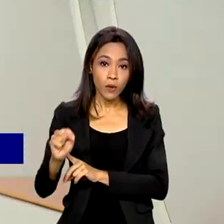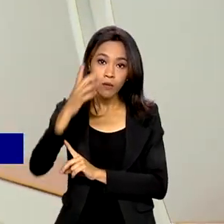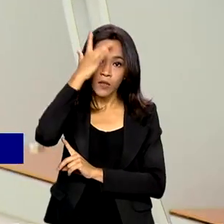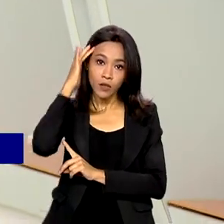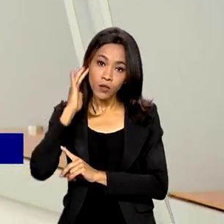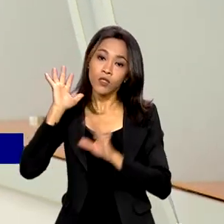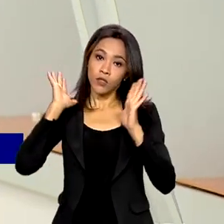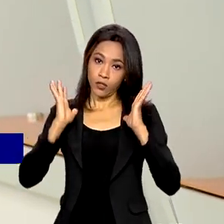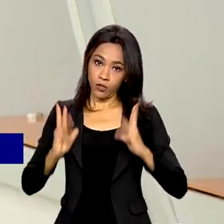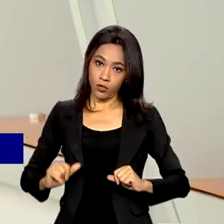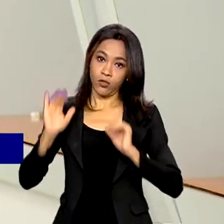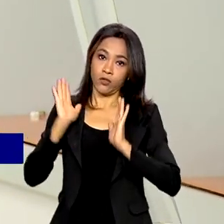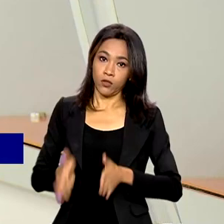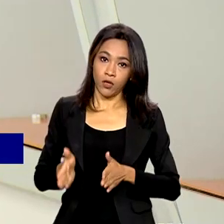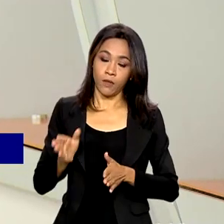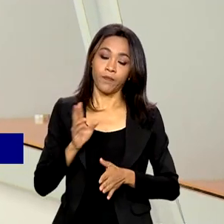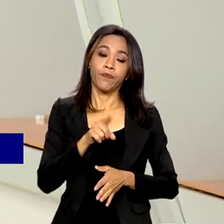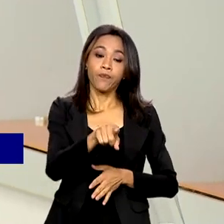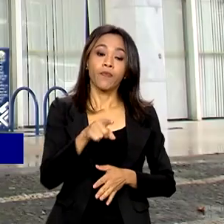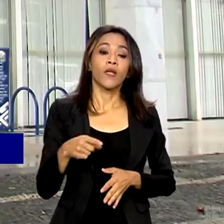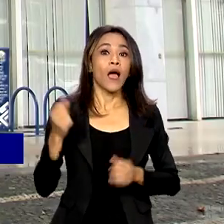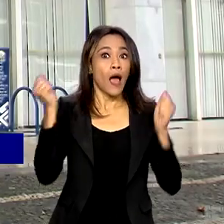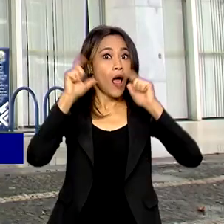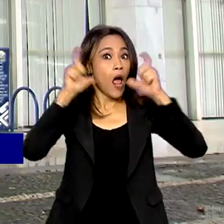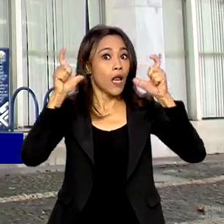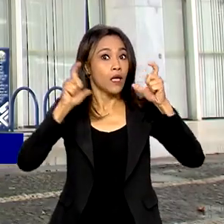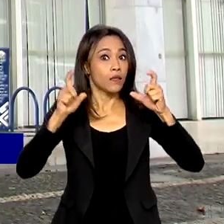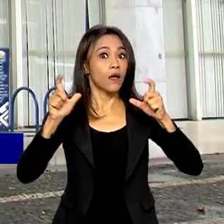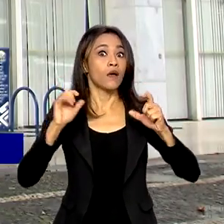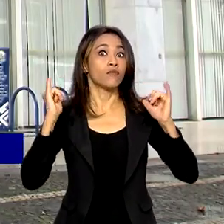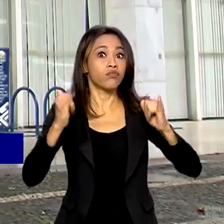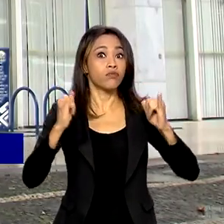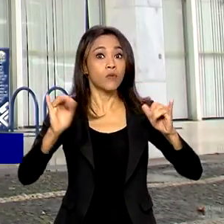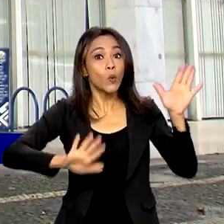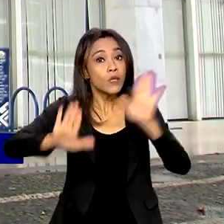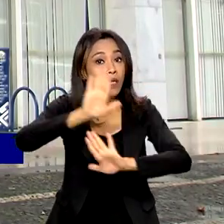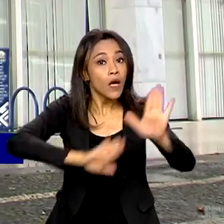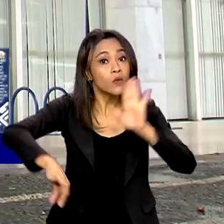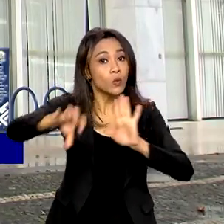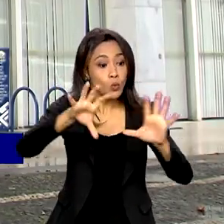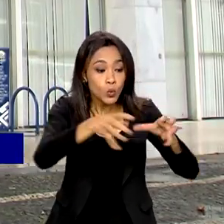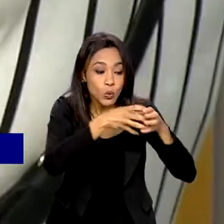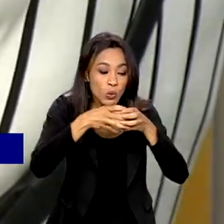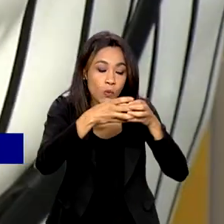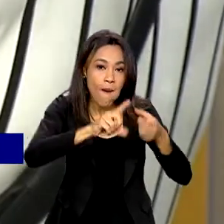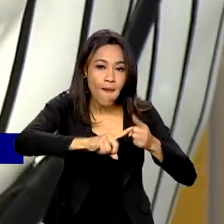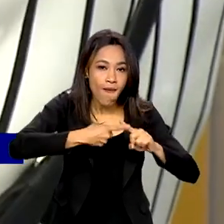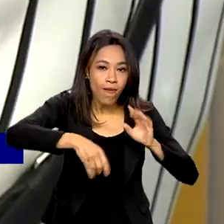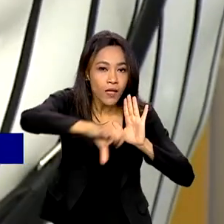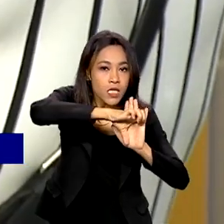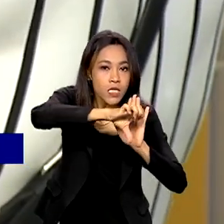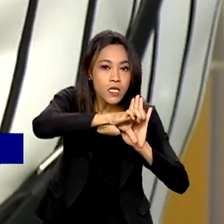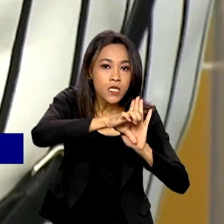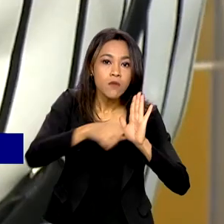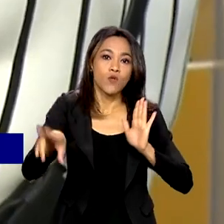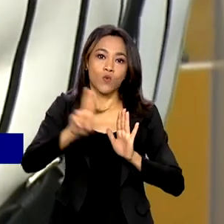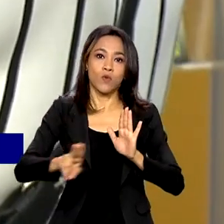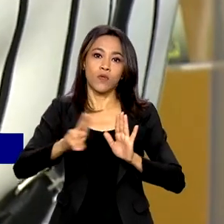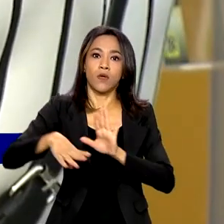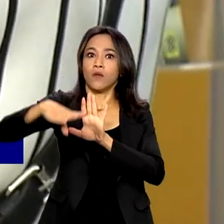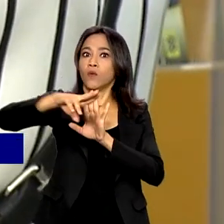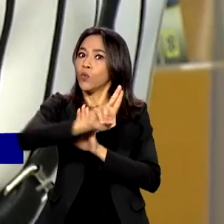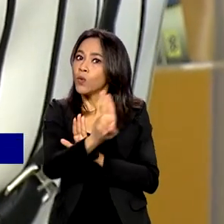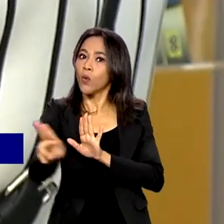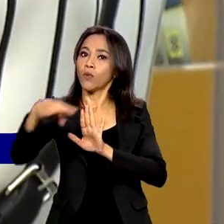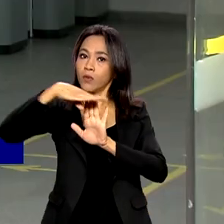Ministério da Fazenda tem alertado sobre a ação de criminosos que aproveitam para aplicar golpes utilizando o nome do programa. De acordo